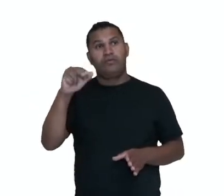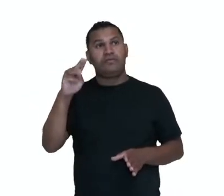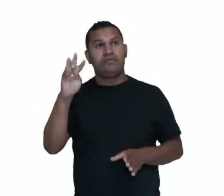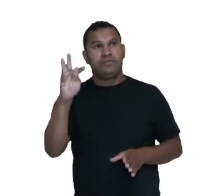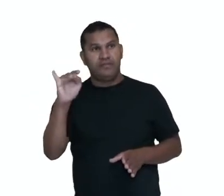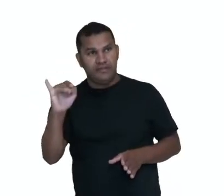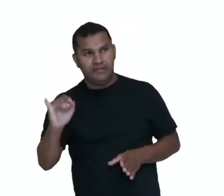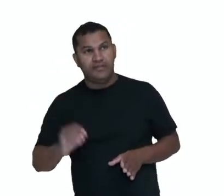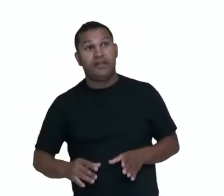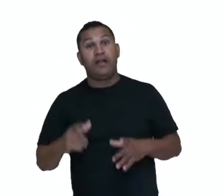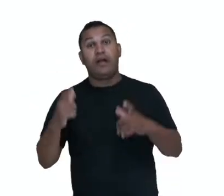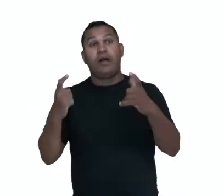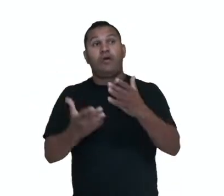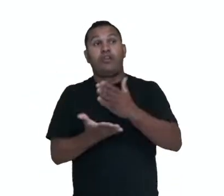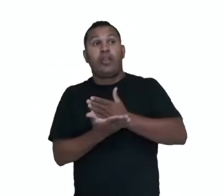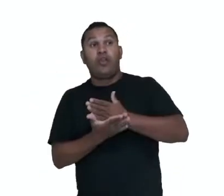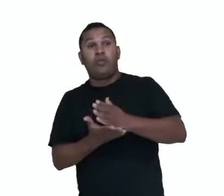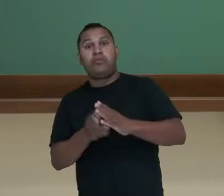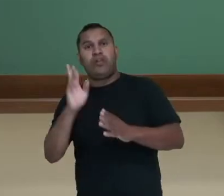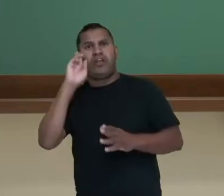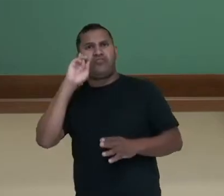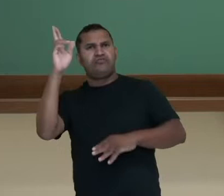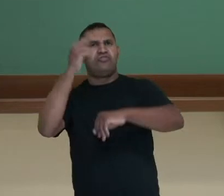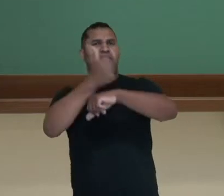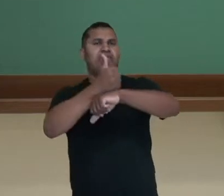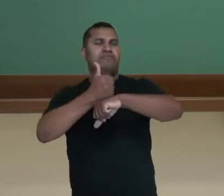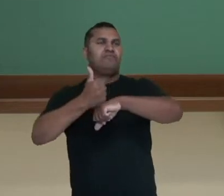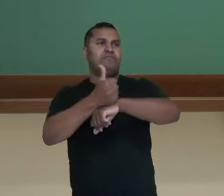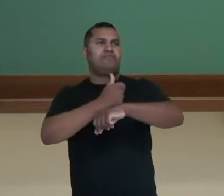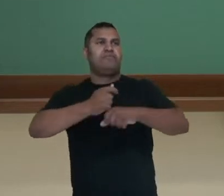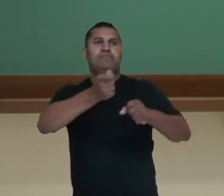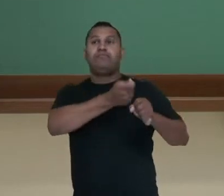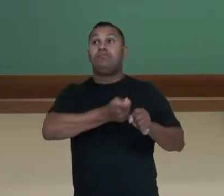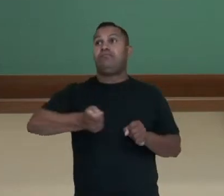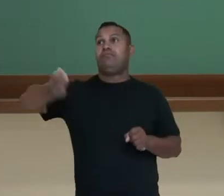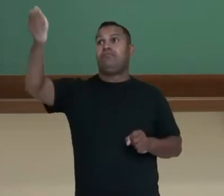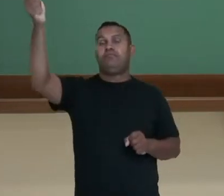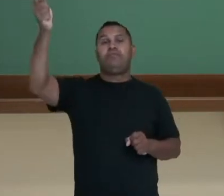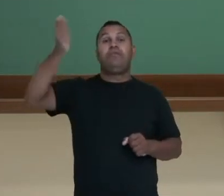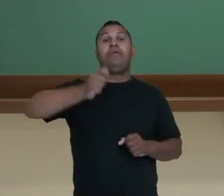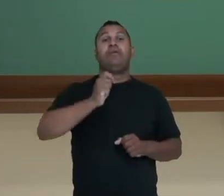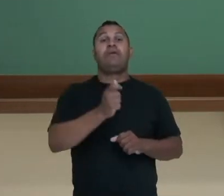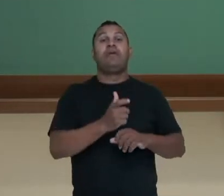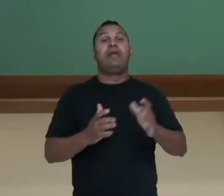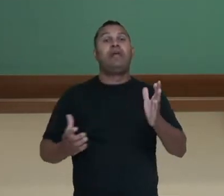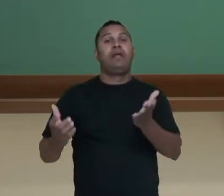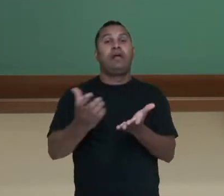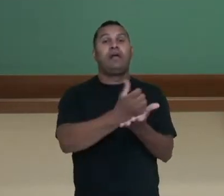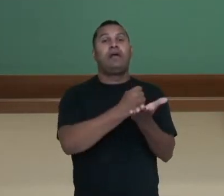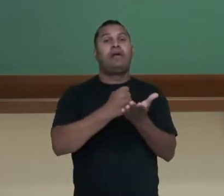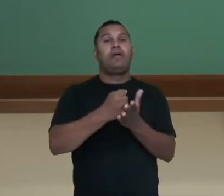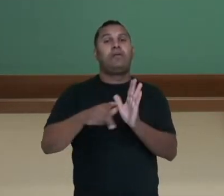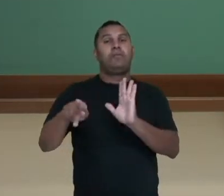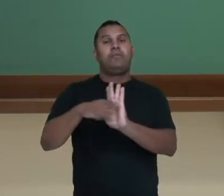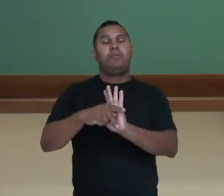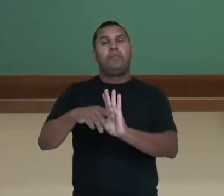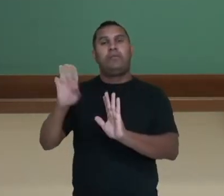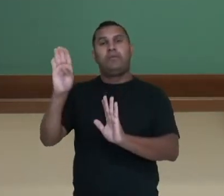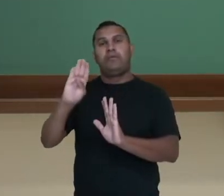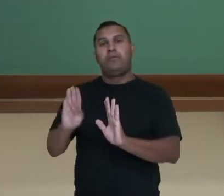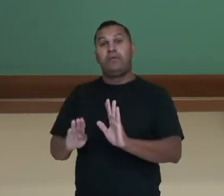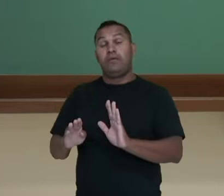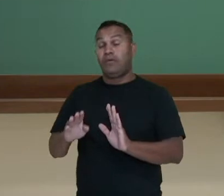1791. A independência do Haiti, ela vai ter forte inspiração no movimento iluminista,